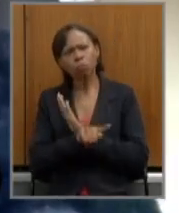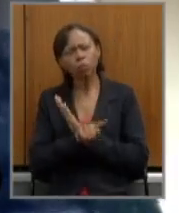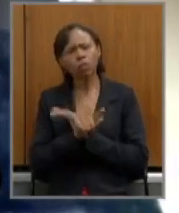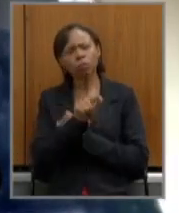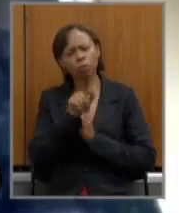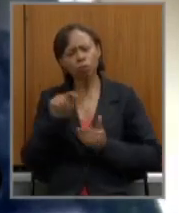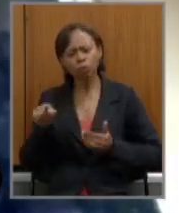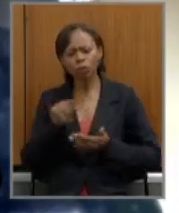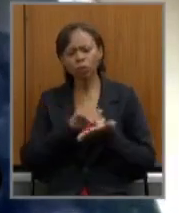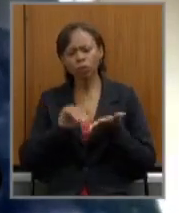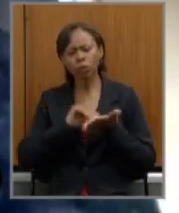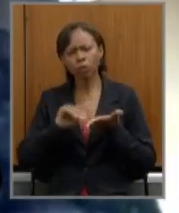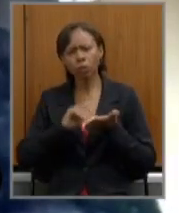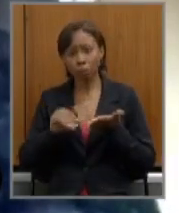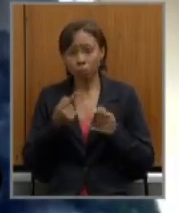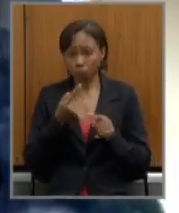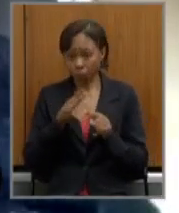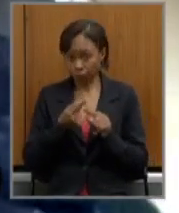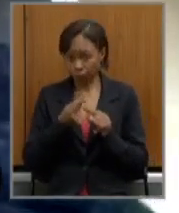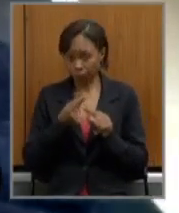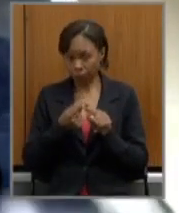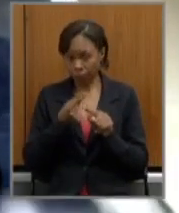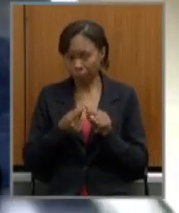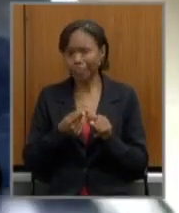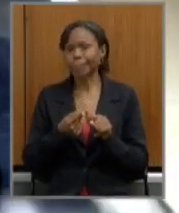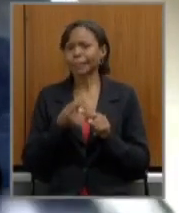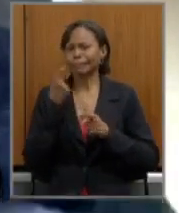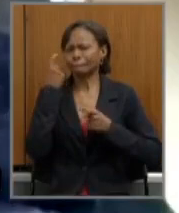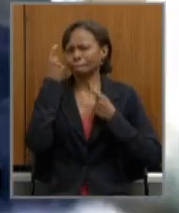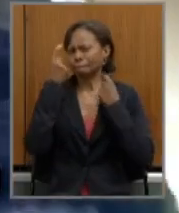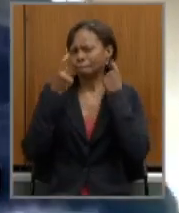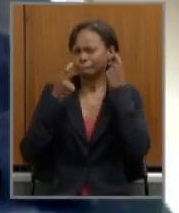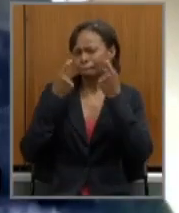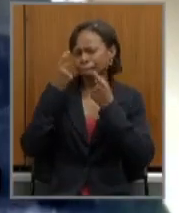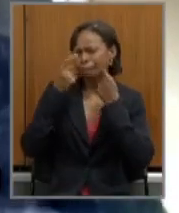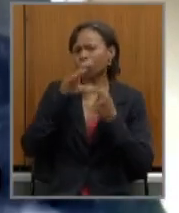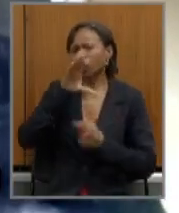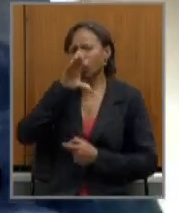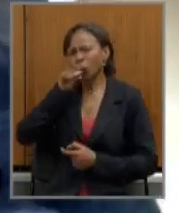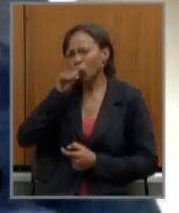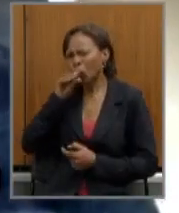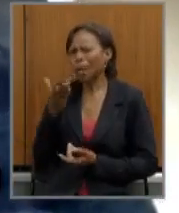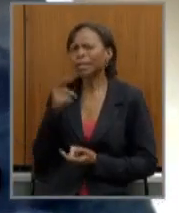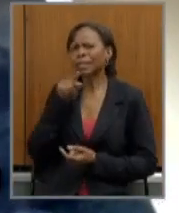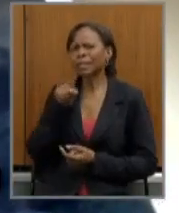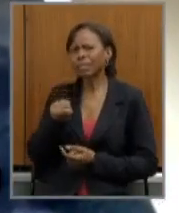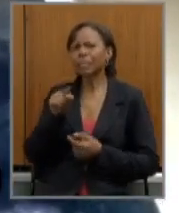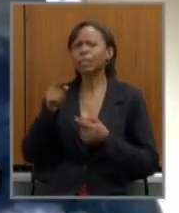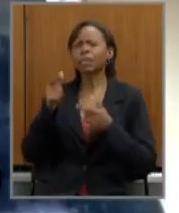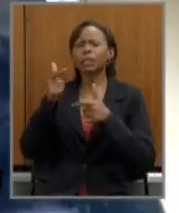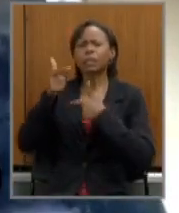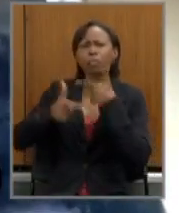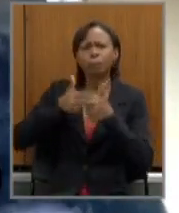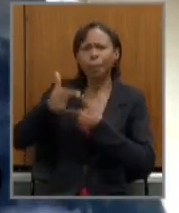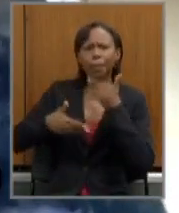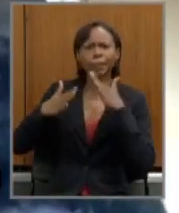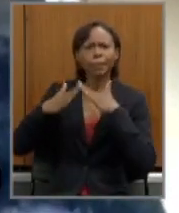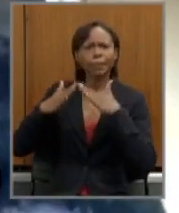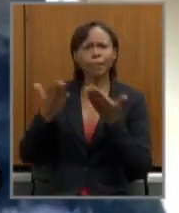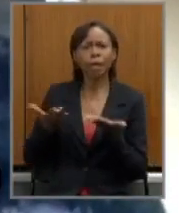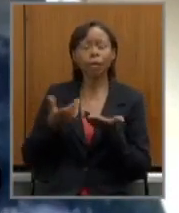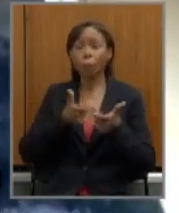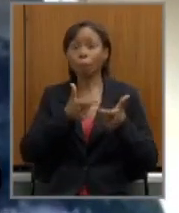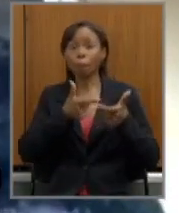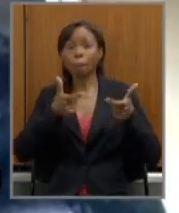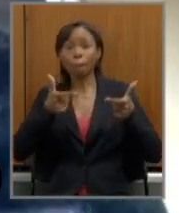porque estamos muito preocupados com os servidores que eles estão na casa trabalhando o aumento do número de